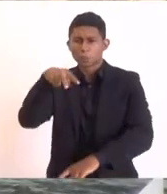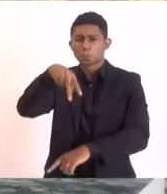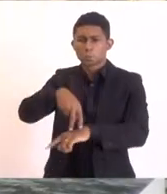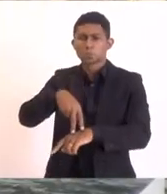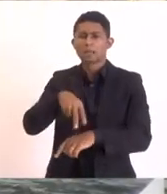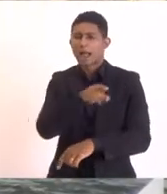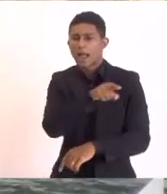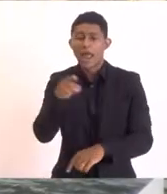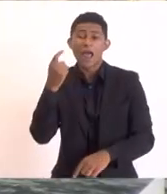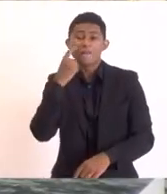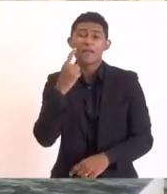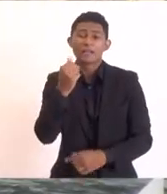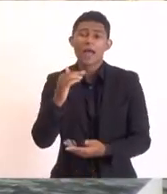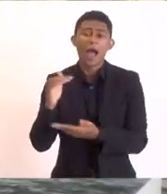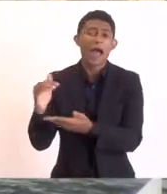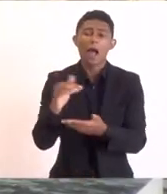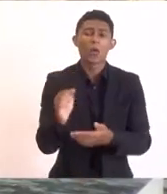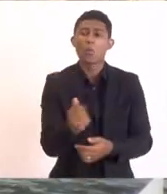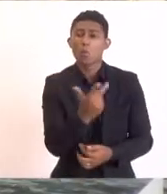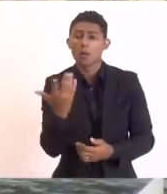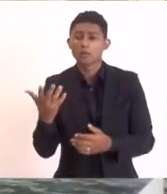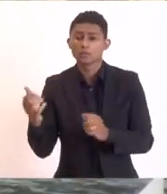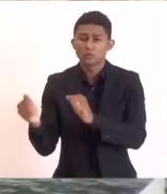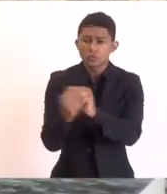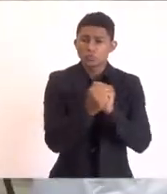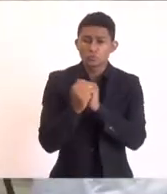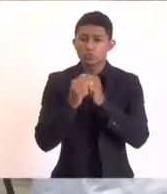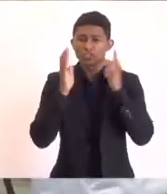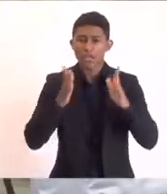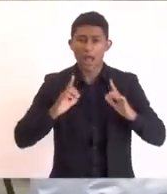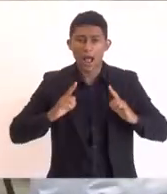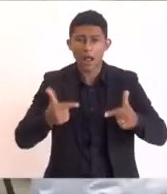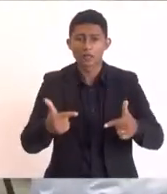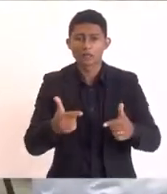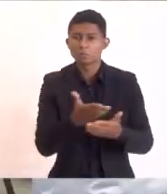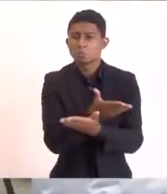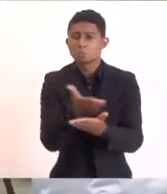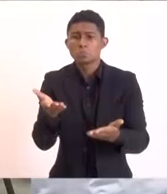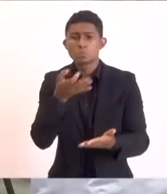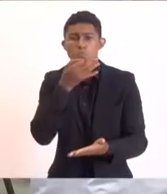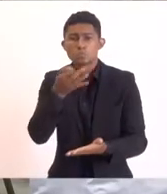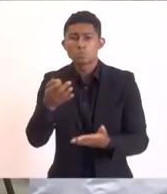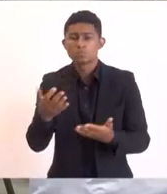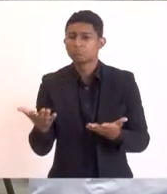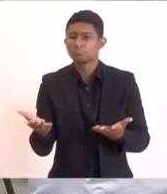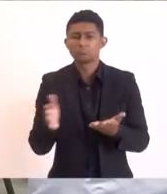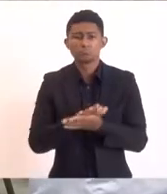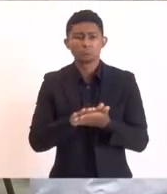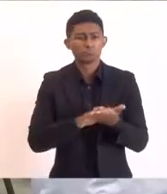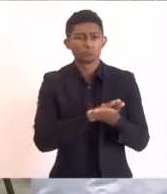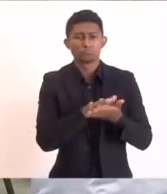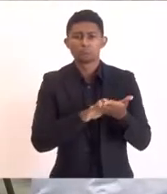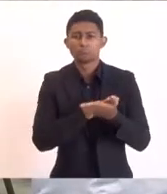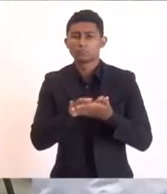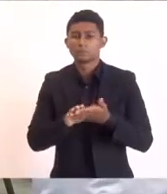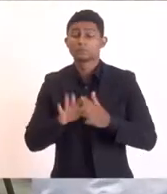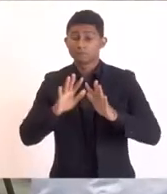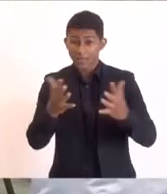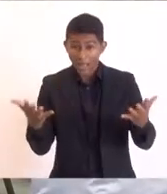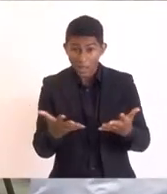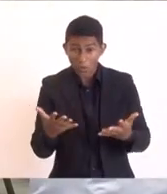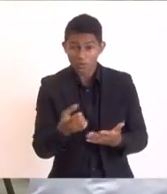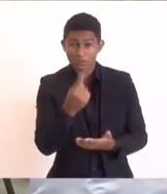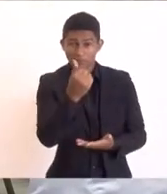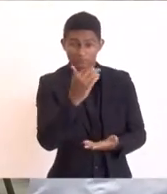colocassem quanto eles poderiam ajudar para a gente se juntar e já iniciar um trabalho. Mas, ninguém me procurou, enfim, não foi para frente. Mas, agora, com o fundo